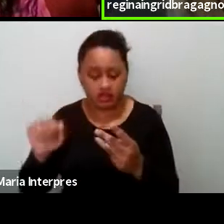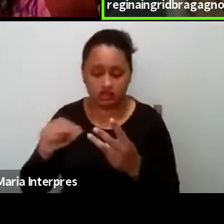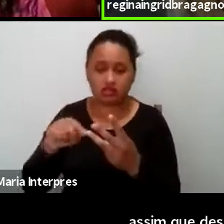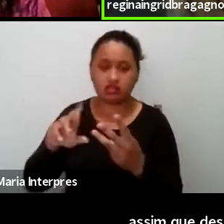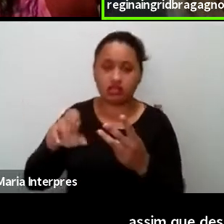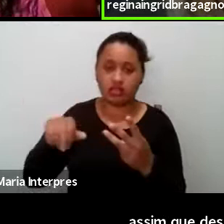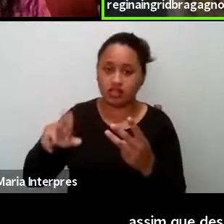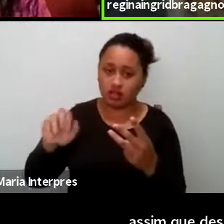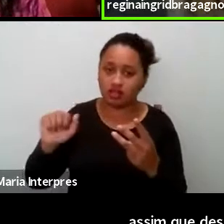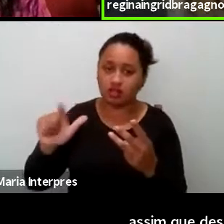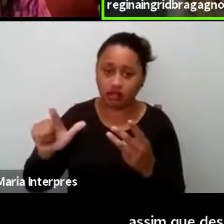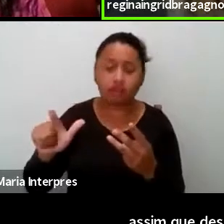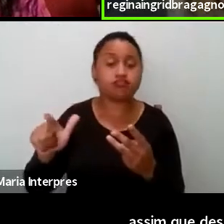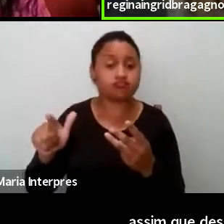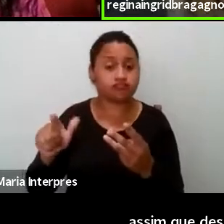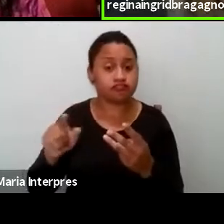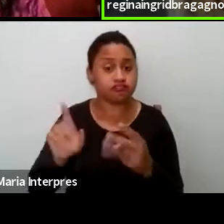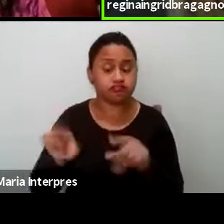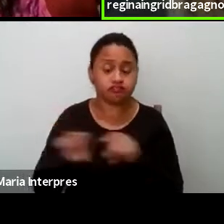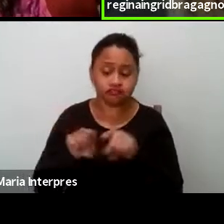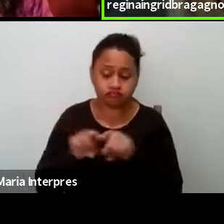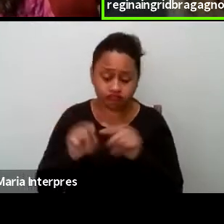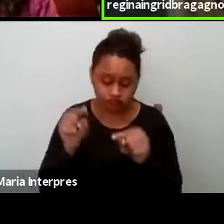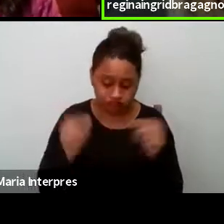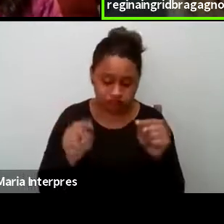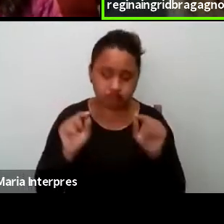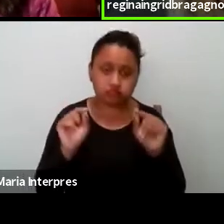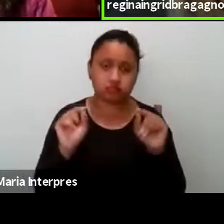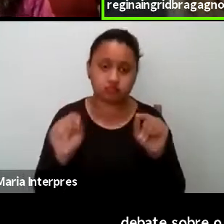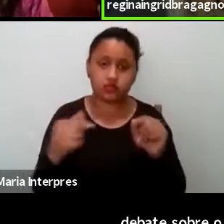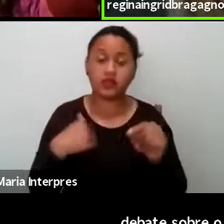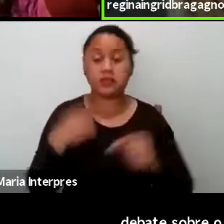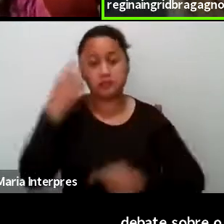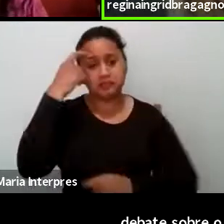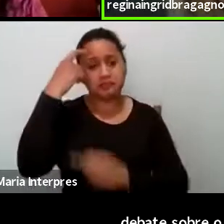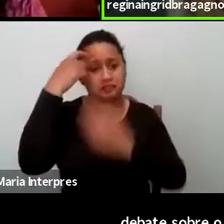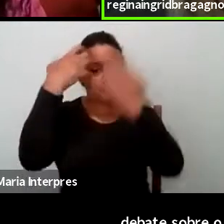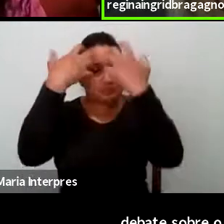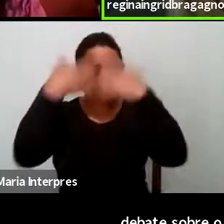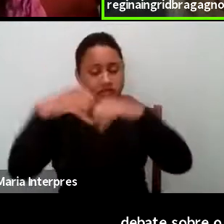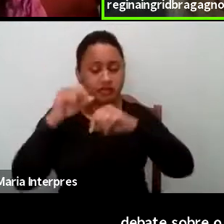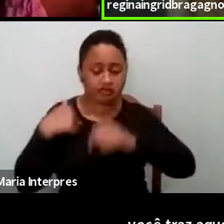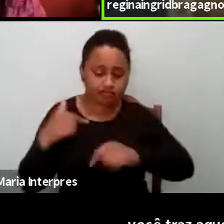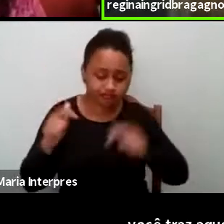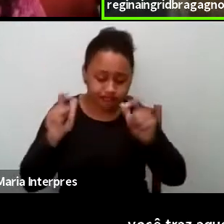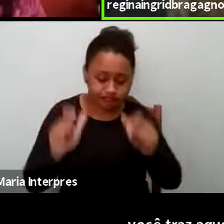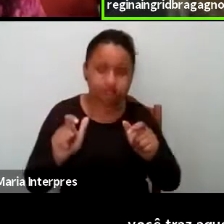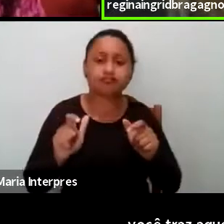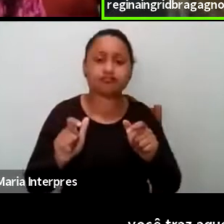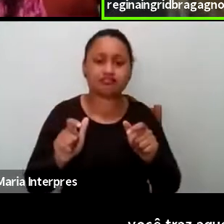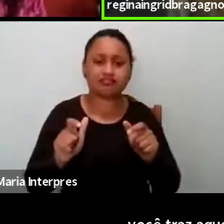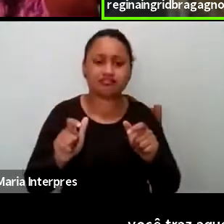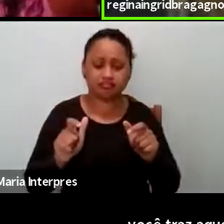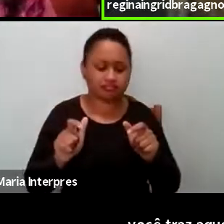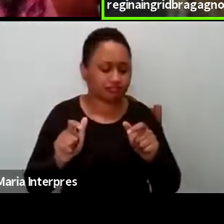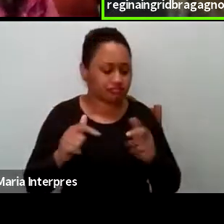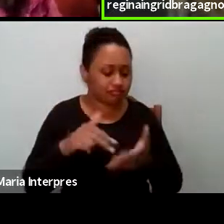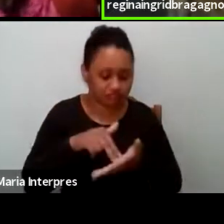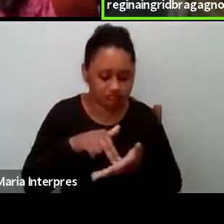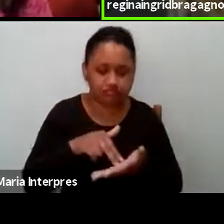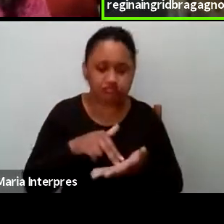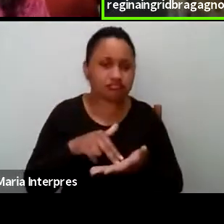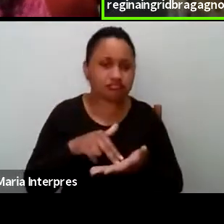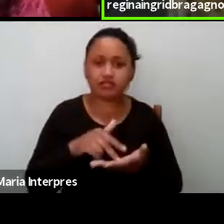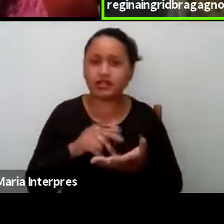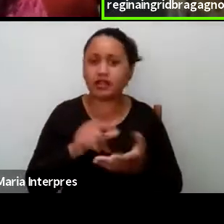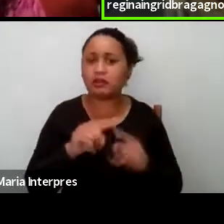e isso me faz pensar muito, assim, sobre esse lugar que esse silêncio, de